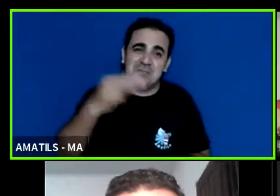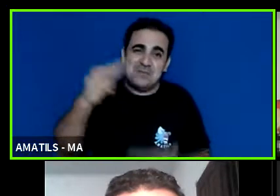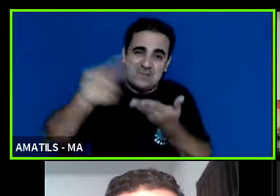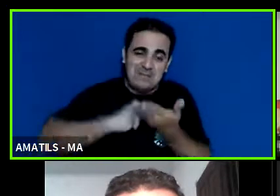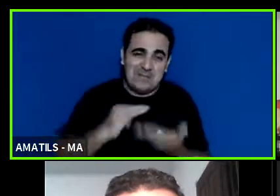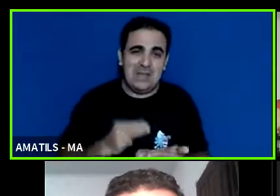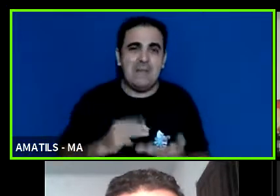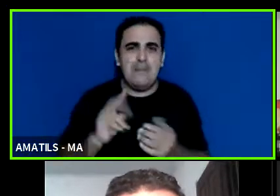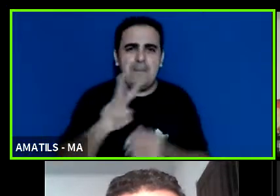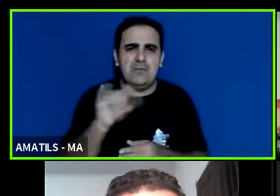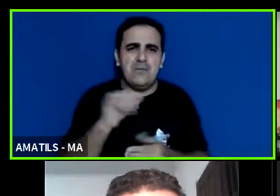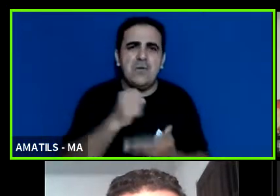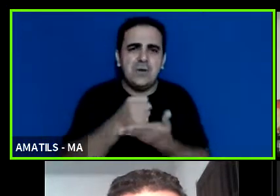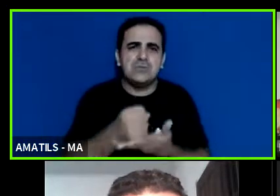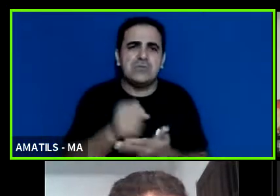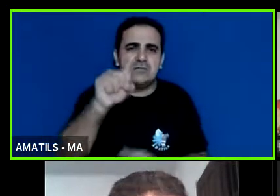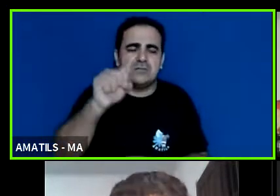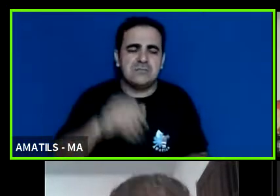tento atender todo mundo